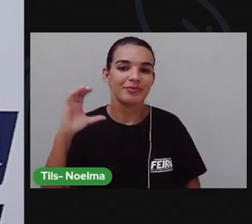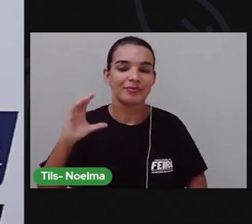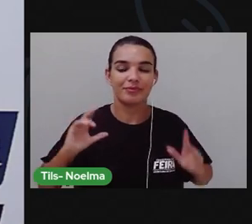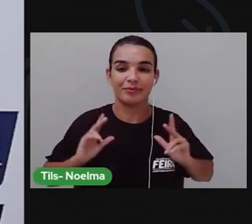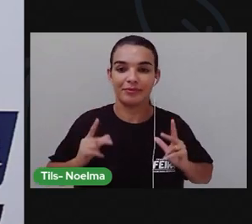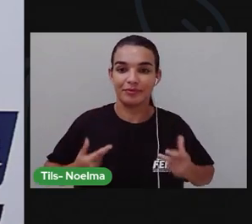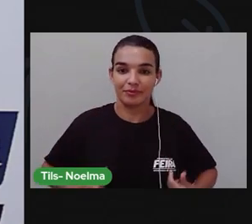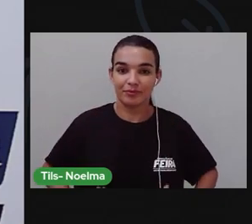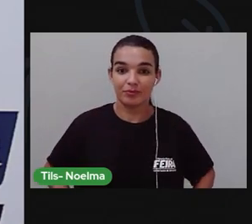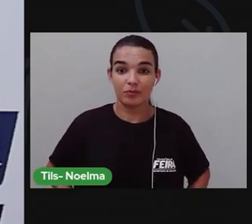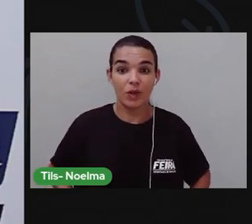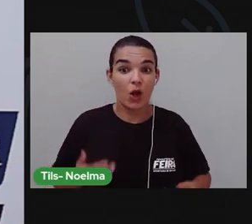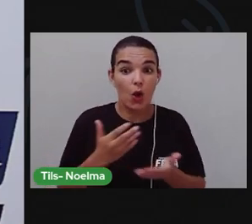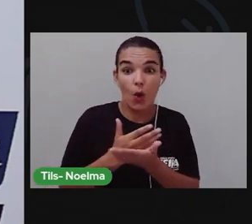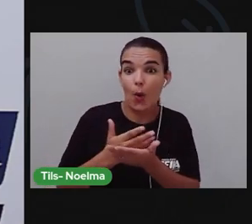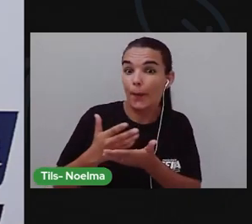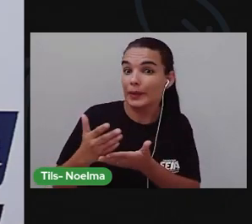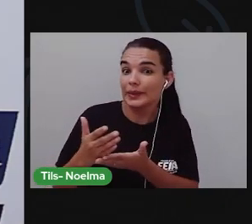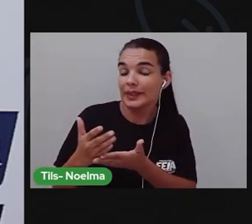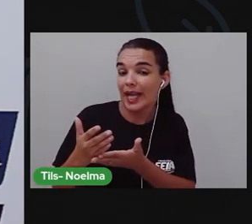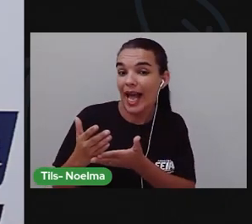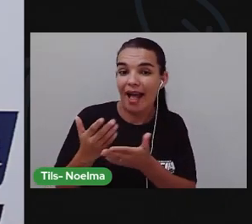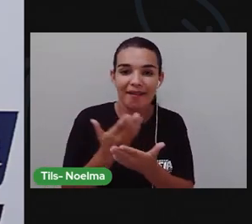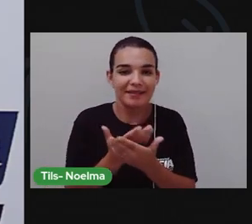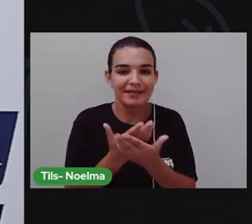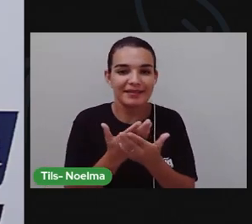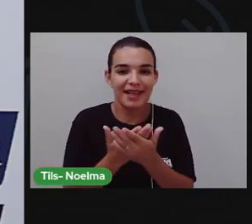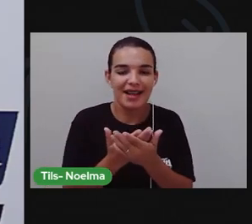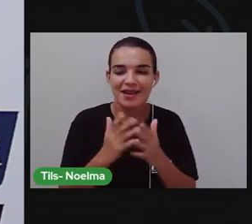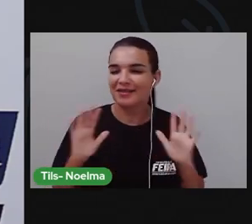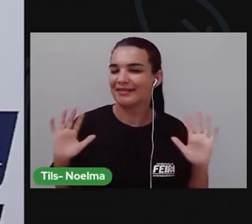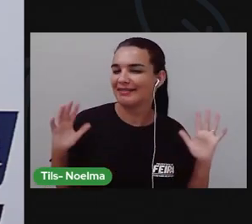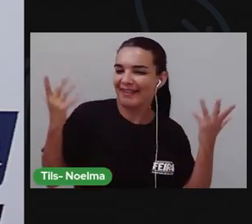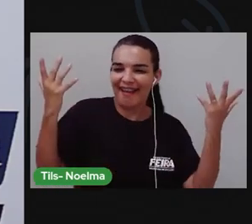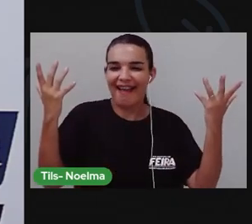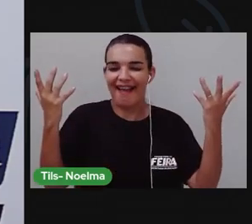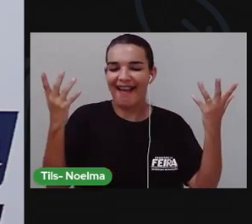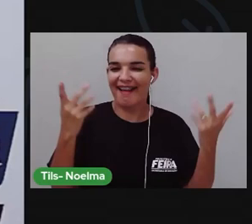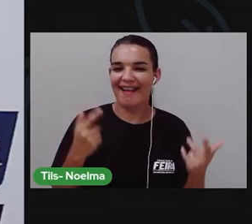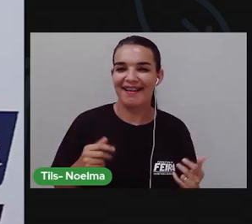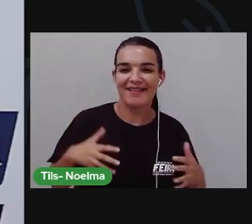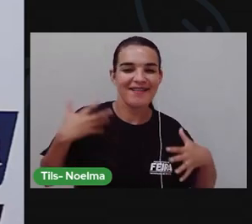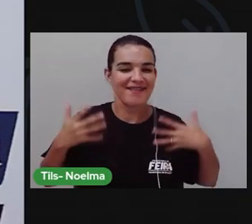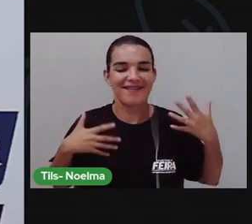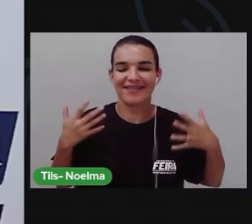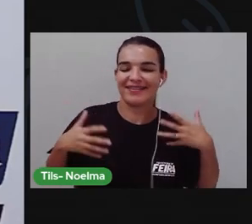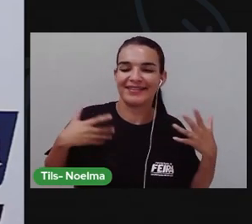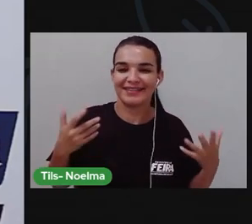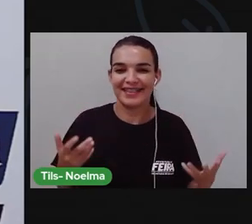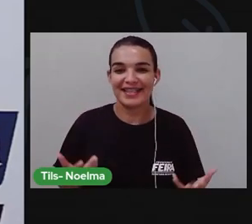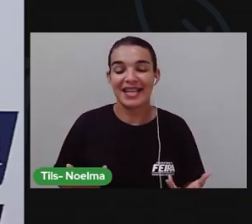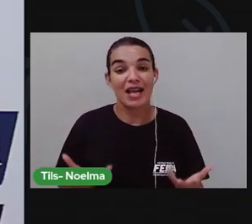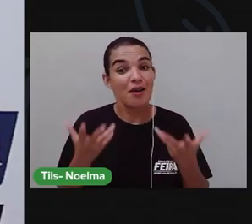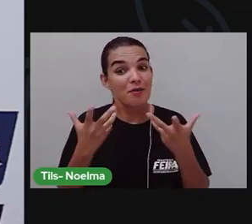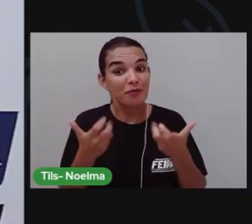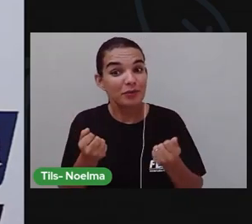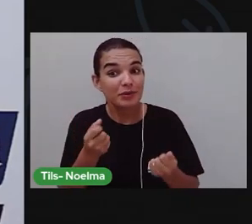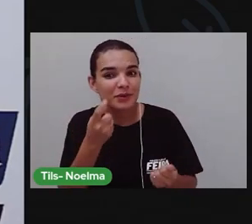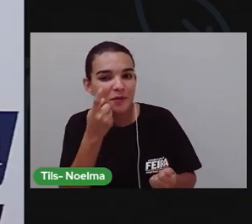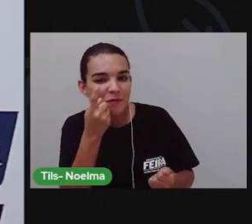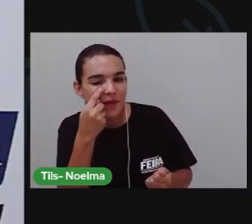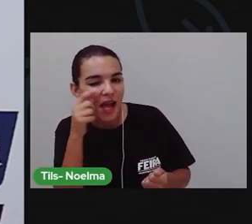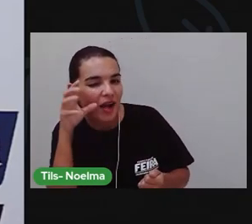para começar a nossa aula de forma assim, vamos dizer, mais dinâmica, mais agitada, mais feliz, né? Vamos